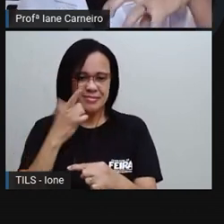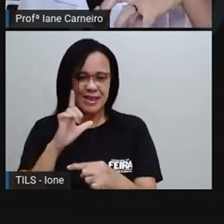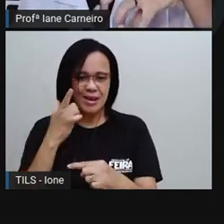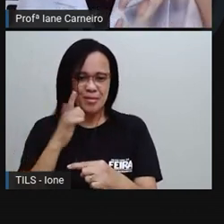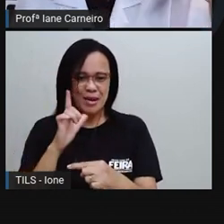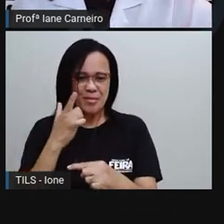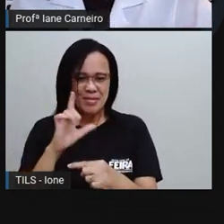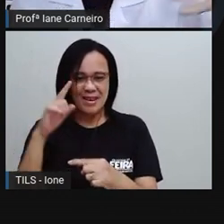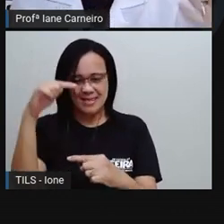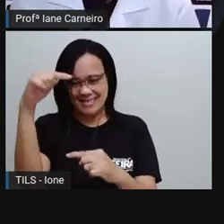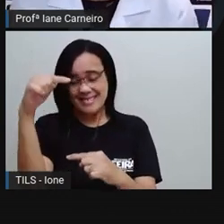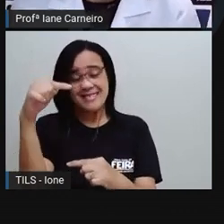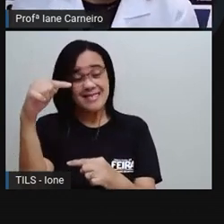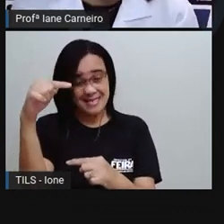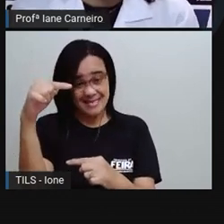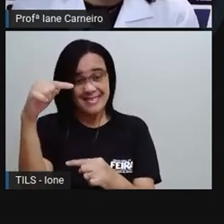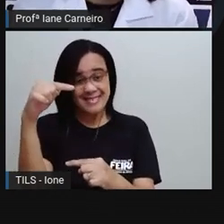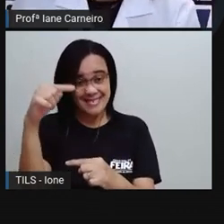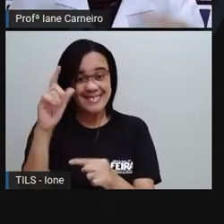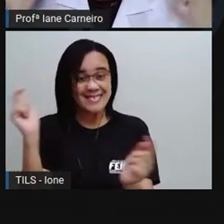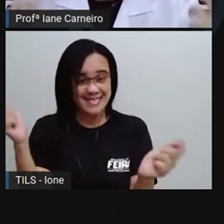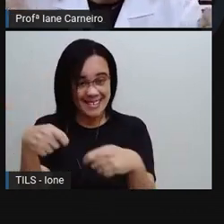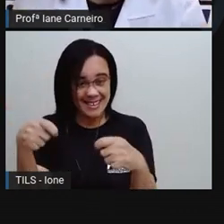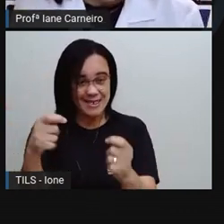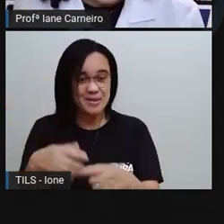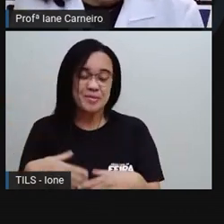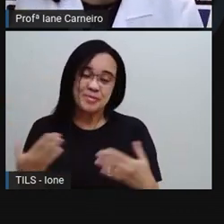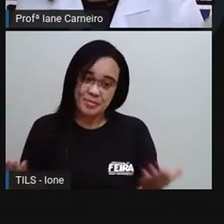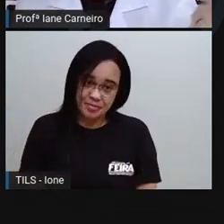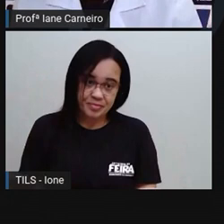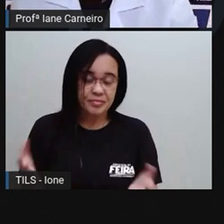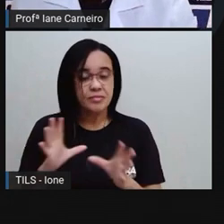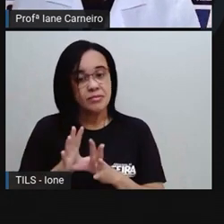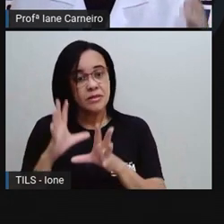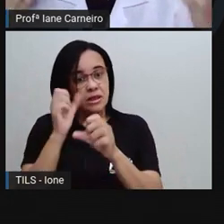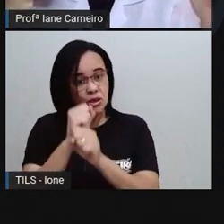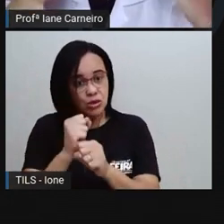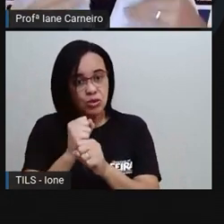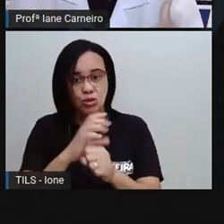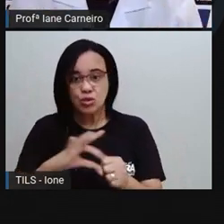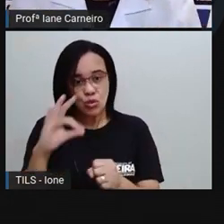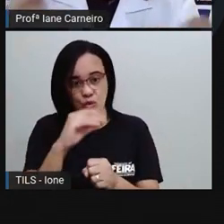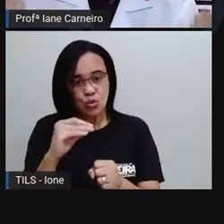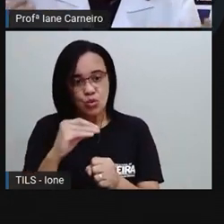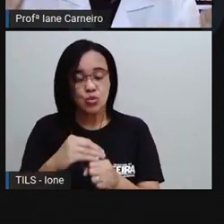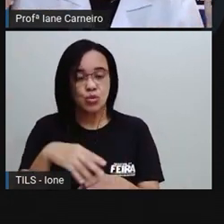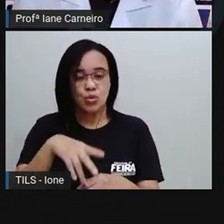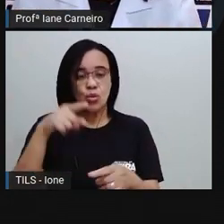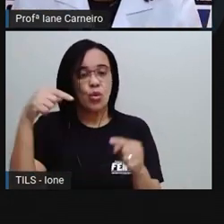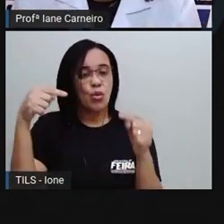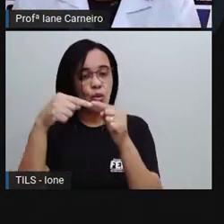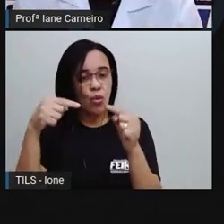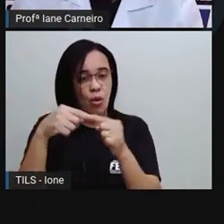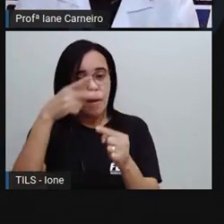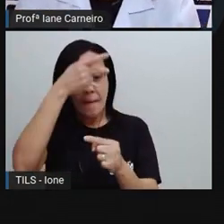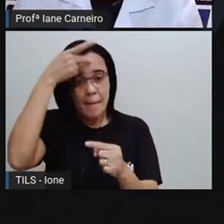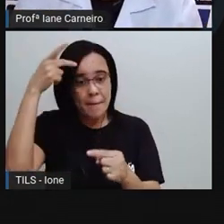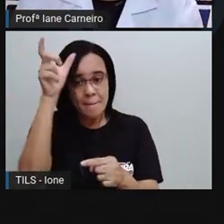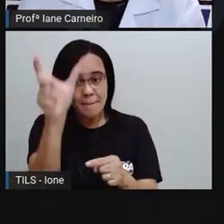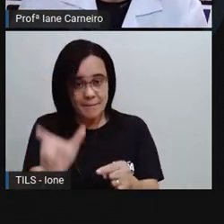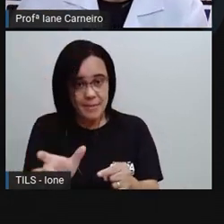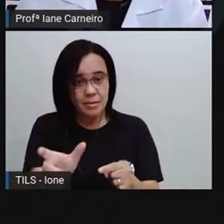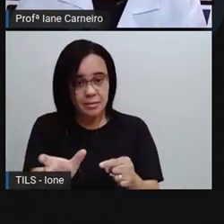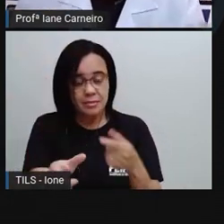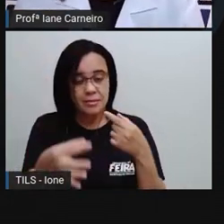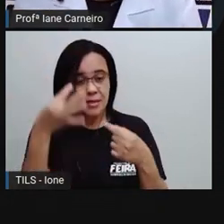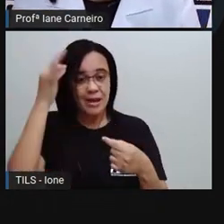colocar 2 litros em uma garrafa. Então, essa é a quantidade ideal que um adulto precisa tomar de água durante um dia,